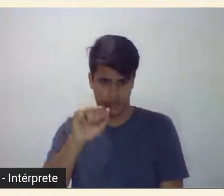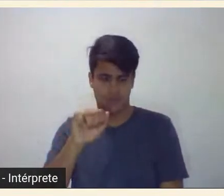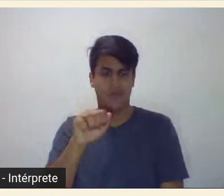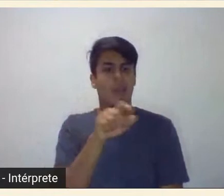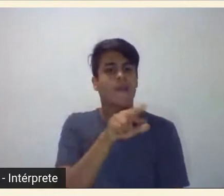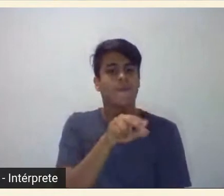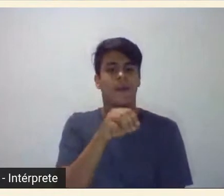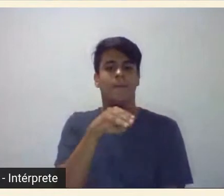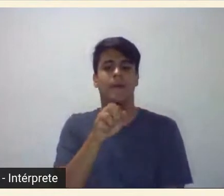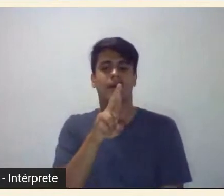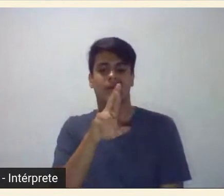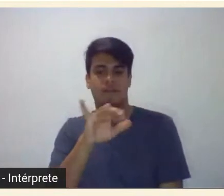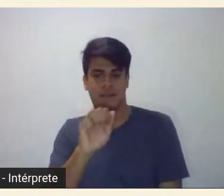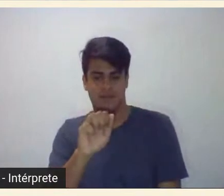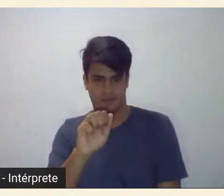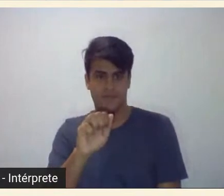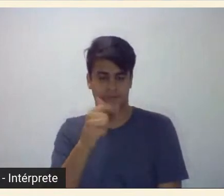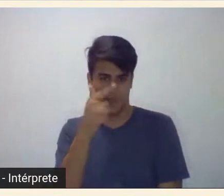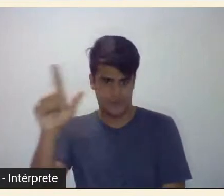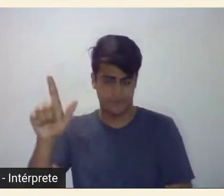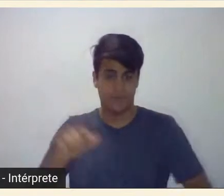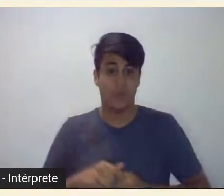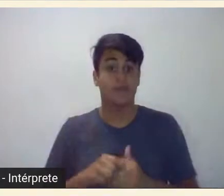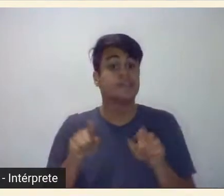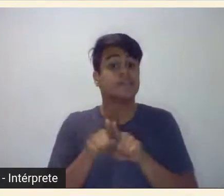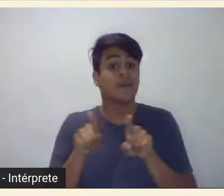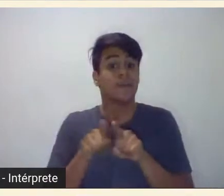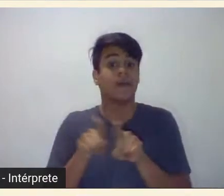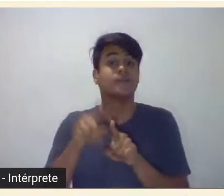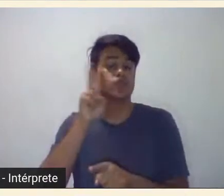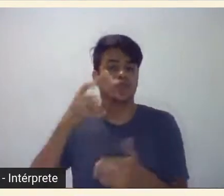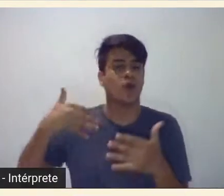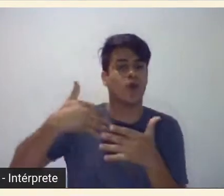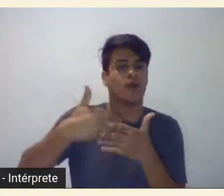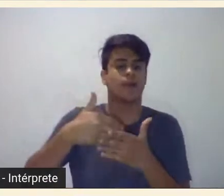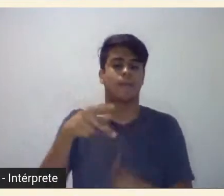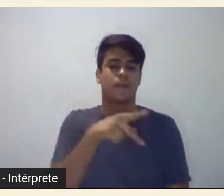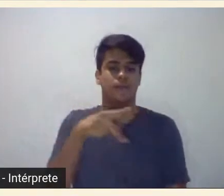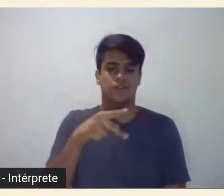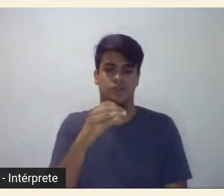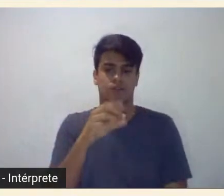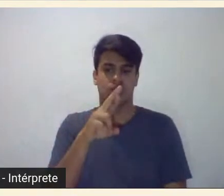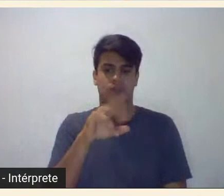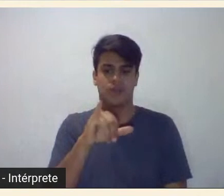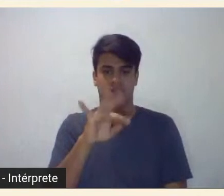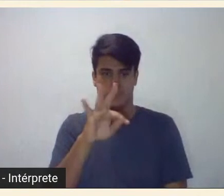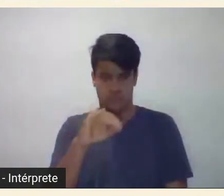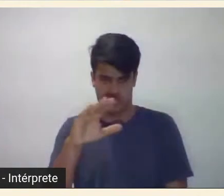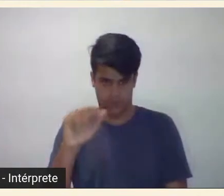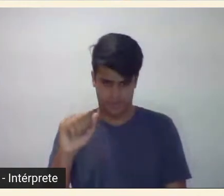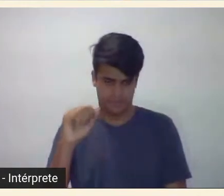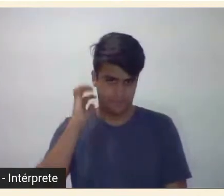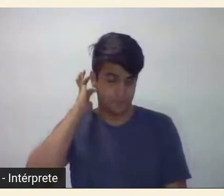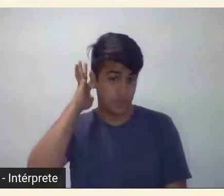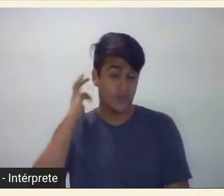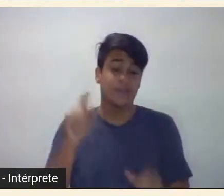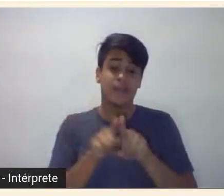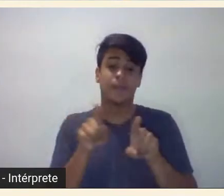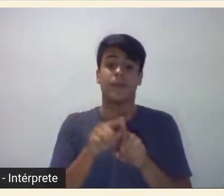começo da trajetória crítica da professora Aracia Amaral. O Eduardo Dimitroff também em Pernambuco chegou a